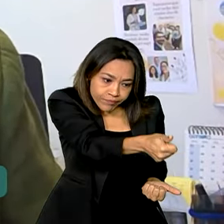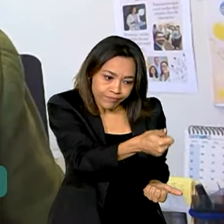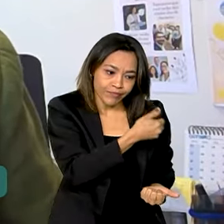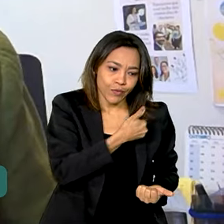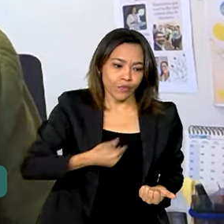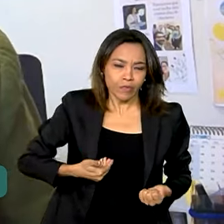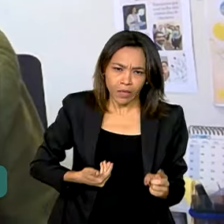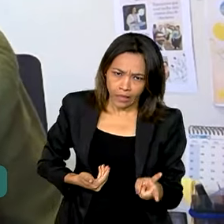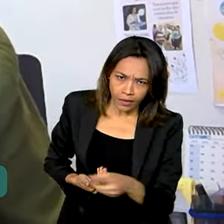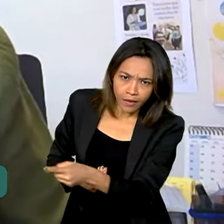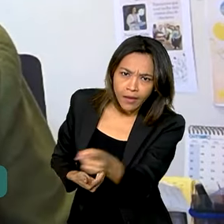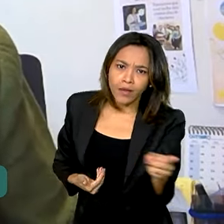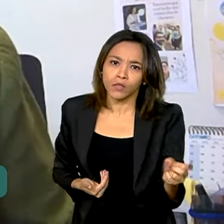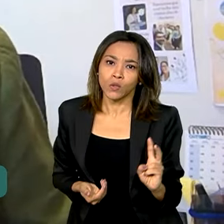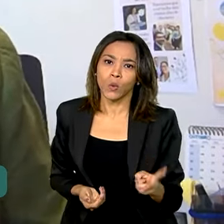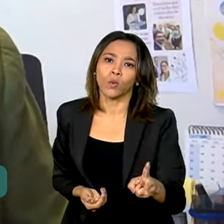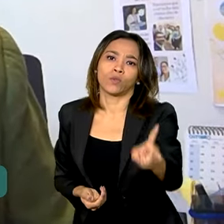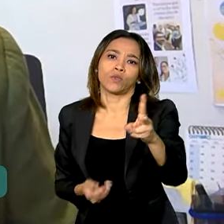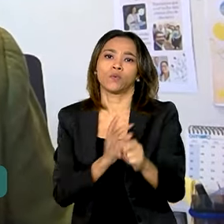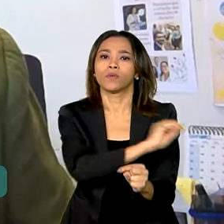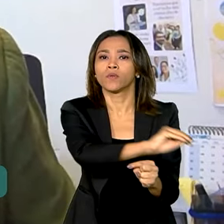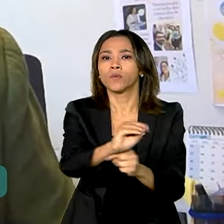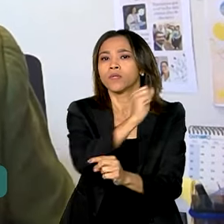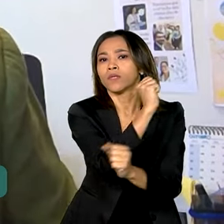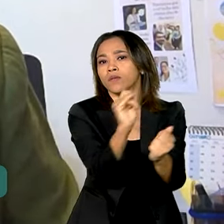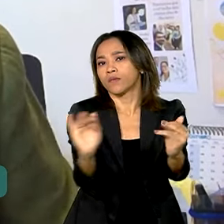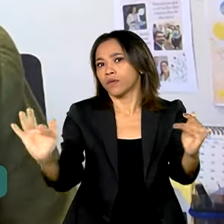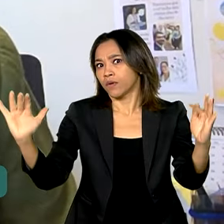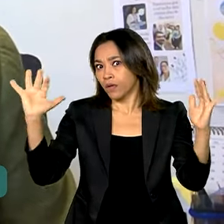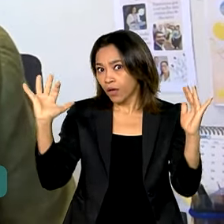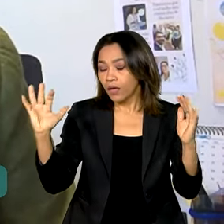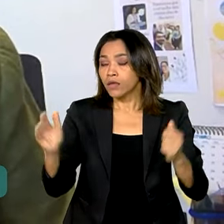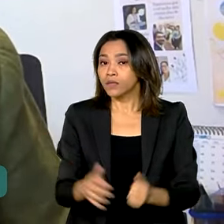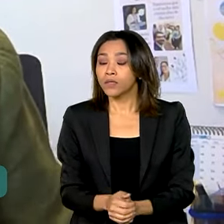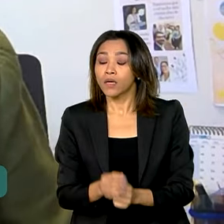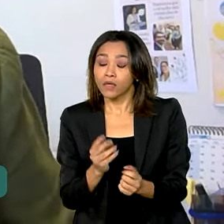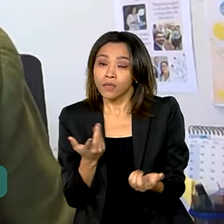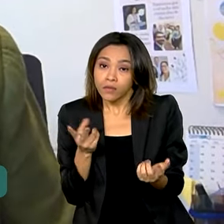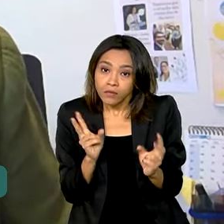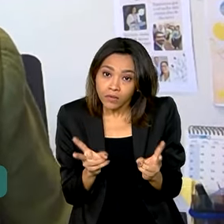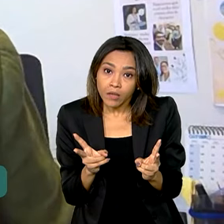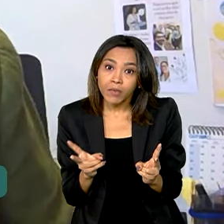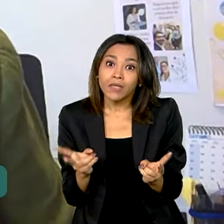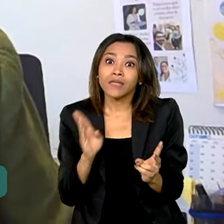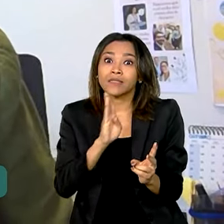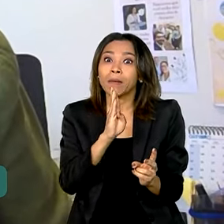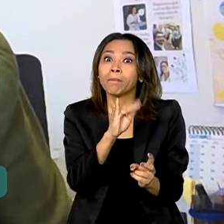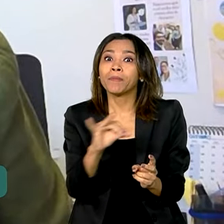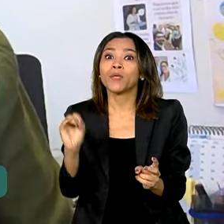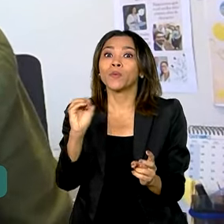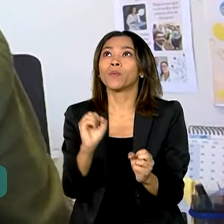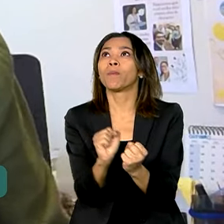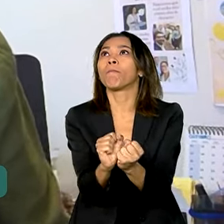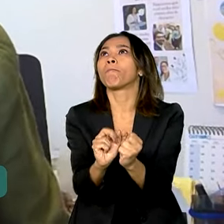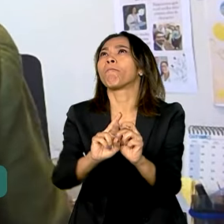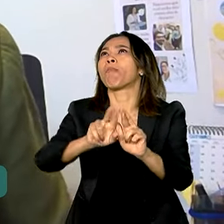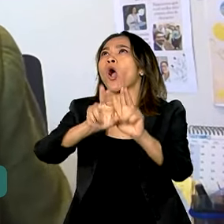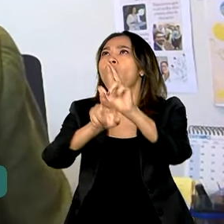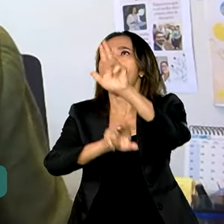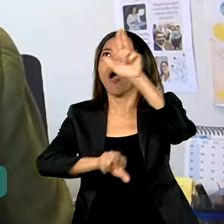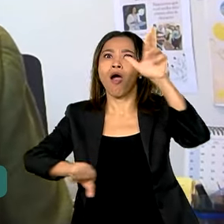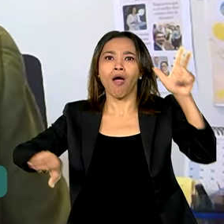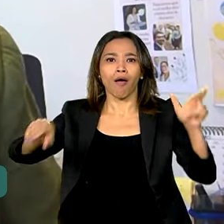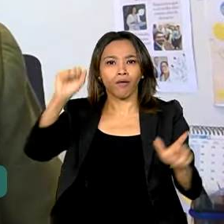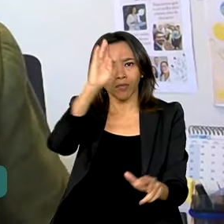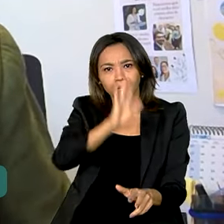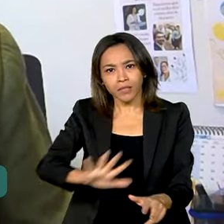defesa da floresta viva com gente, fazendo a conservação da biodiversidade. Então, além da